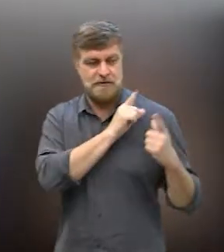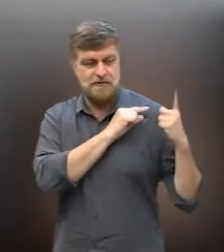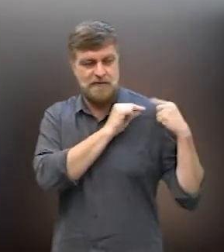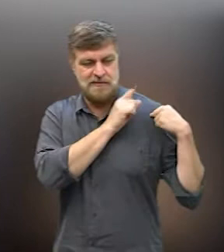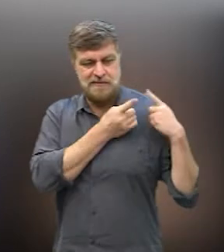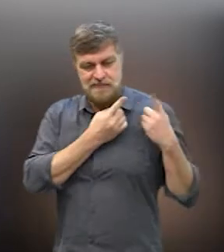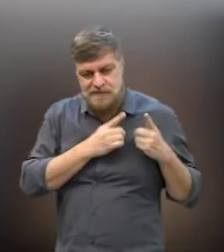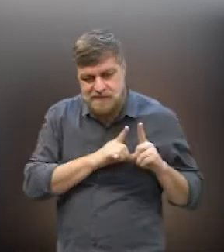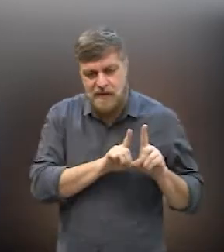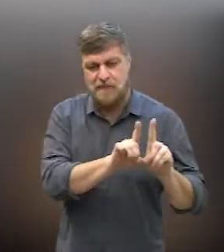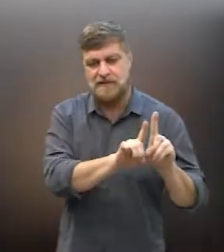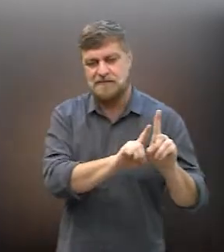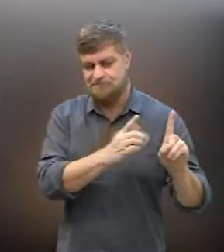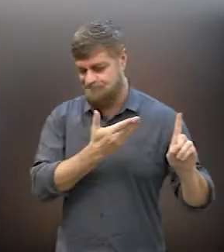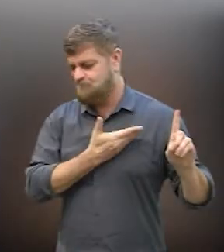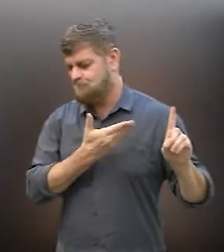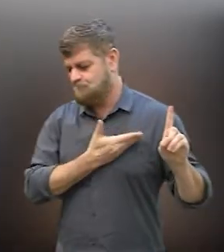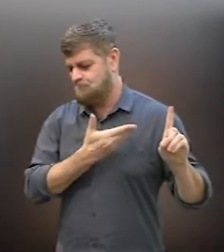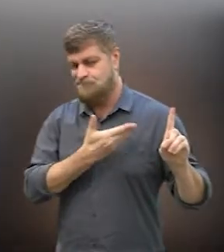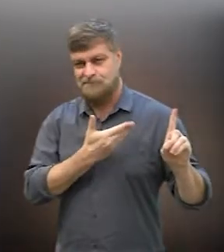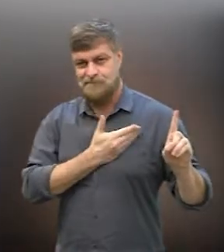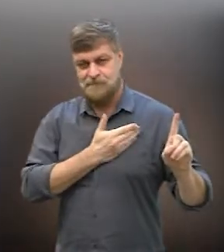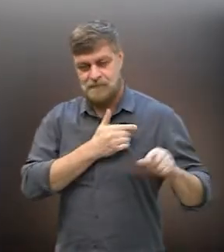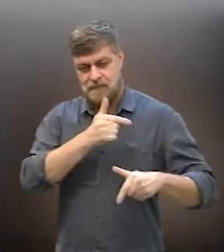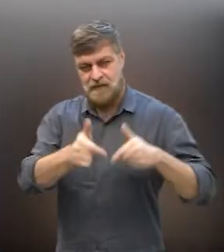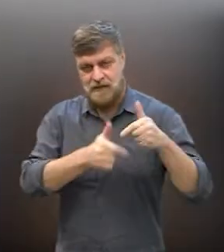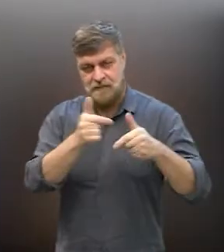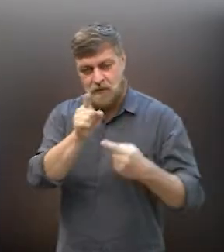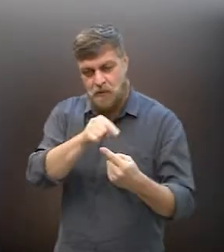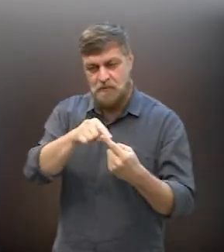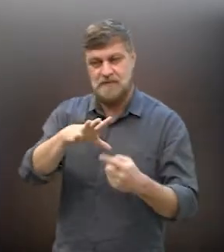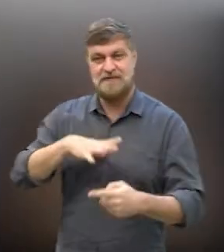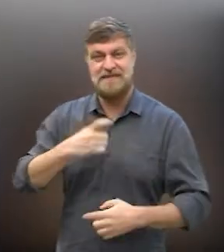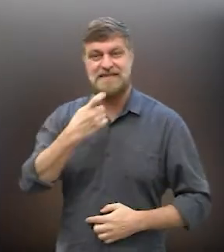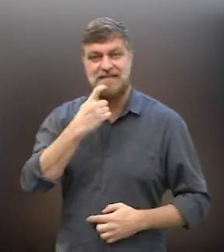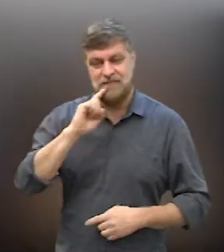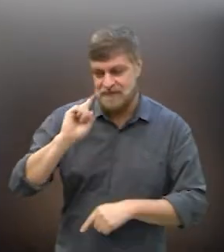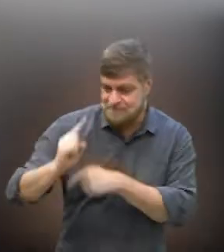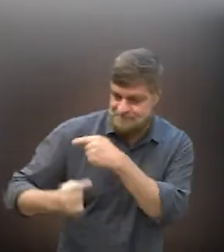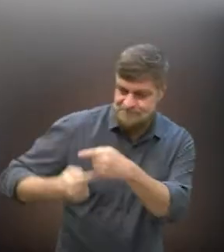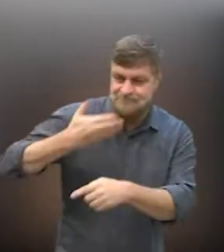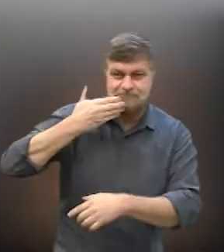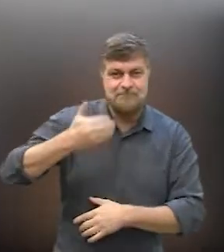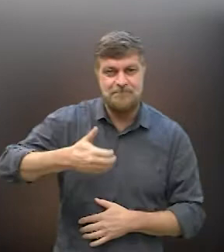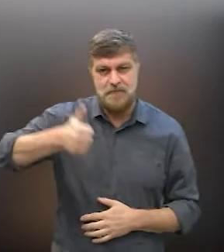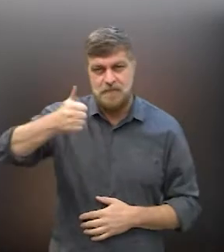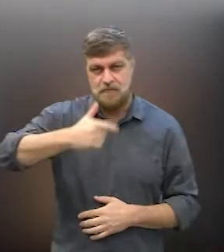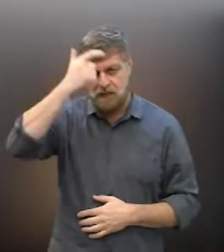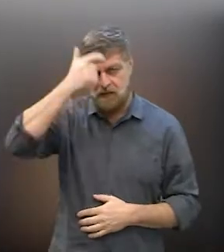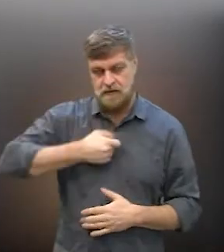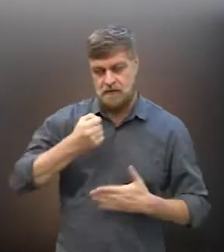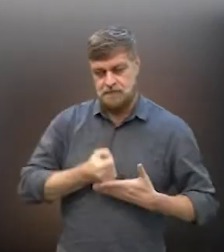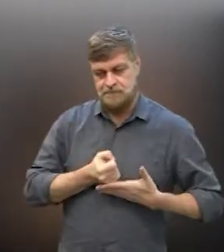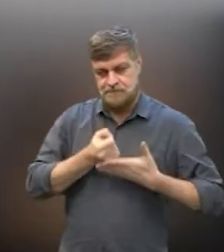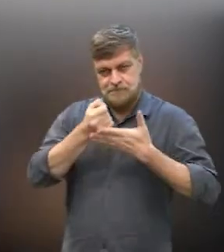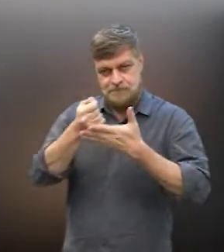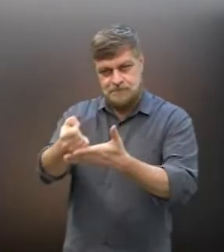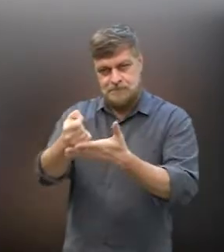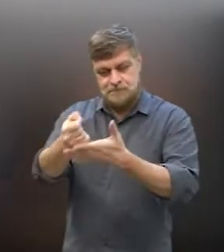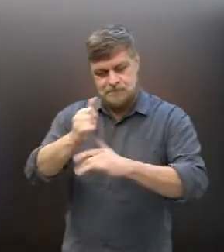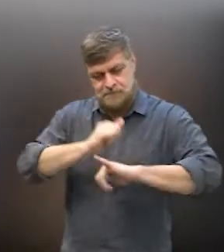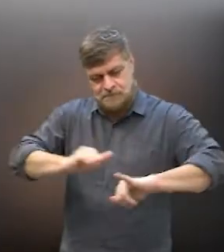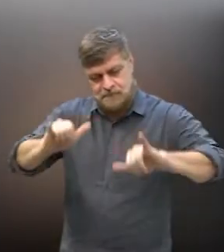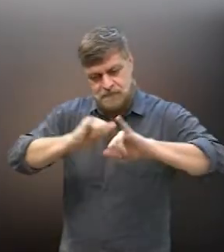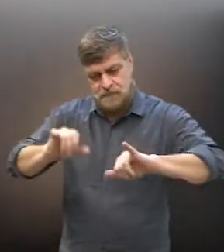somos aí parceiros, irmãos, pelas boas causas para melhorar a nossa cidade, e contem aí com a nossa